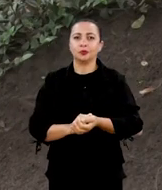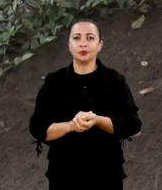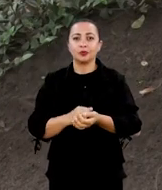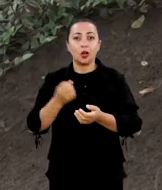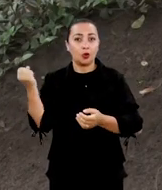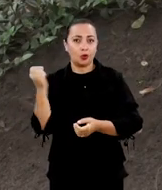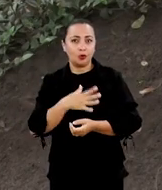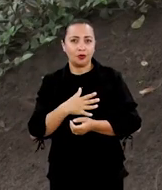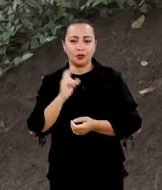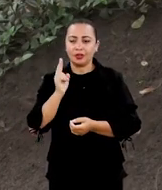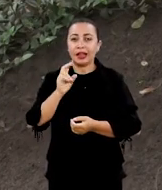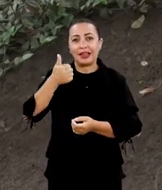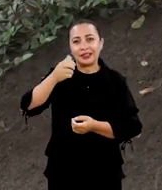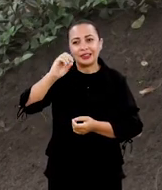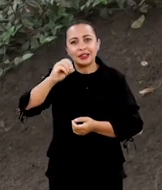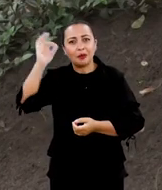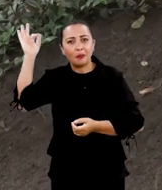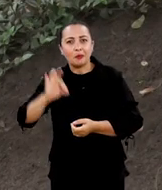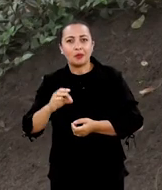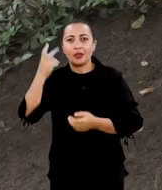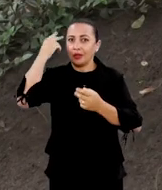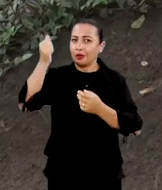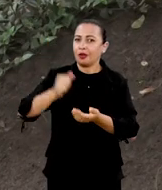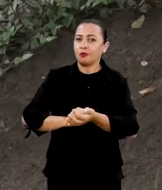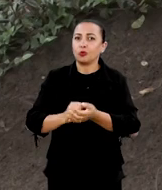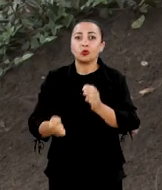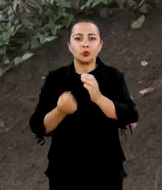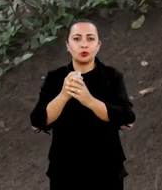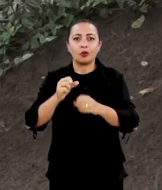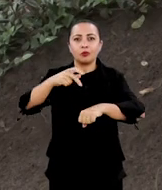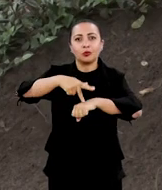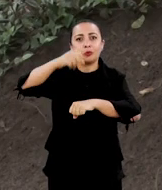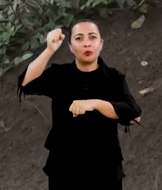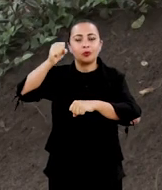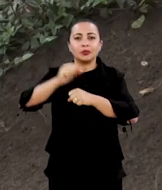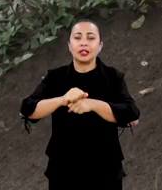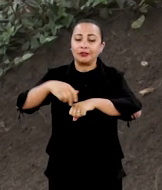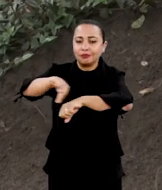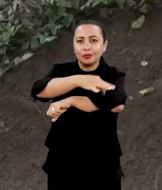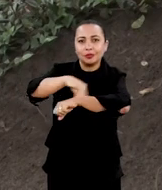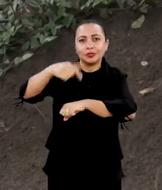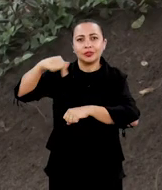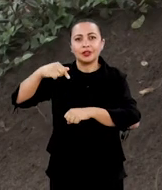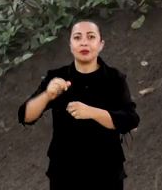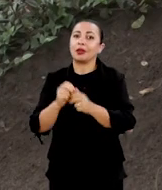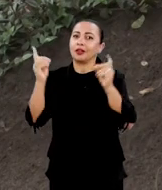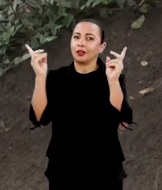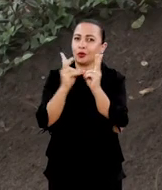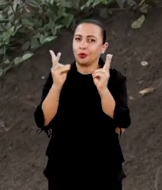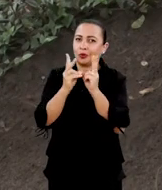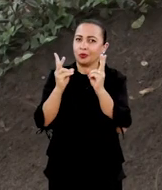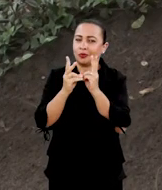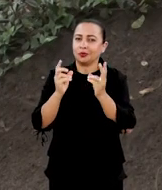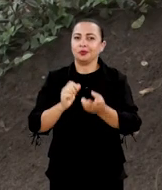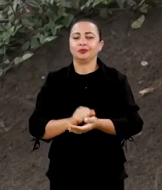A novidade 100% natural vem do Programa de Pós-Graduação em Engenharia Química da Universidade Federal do Rio Grande do